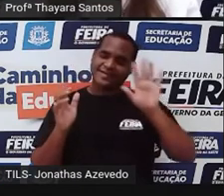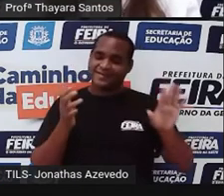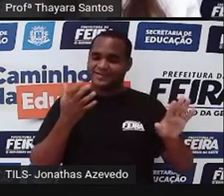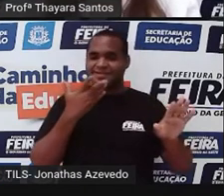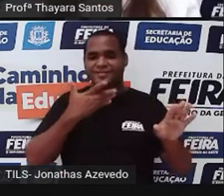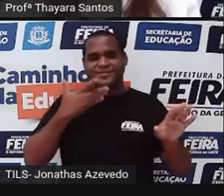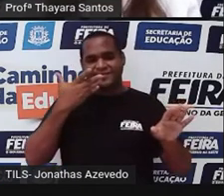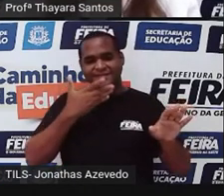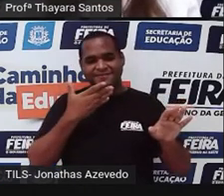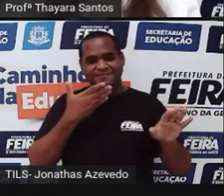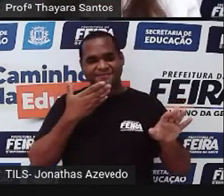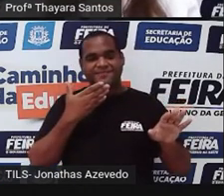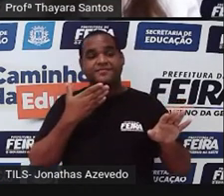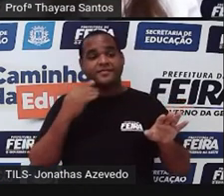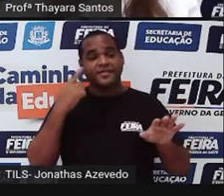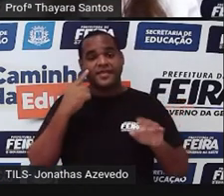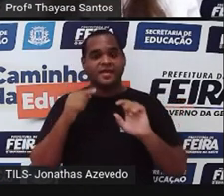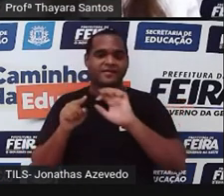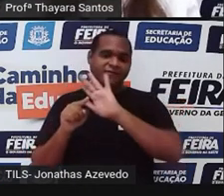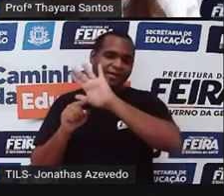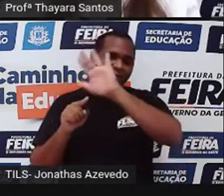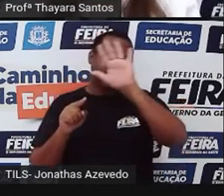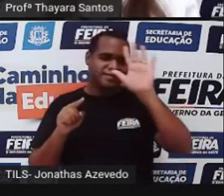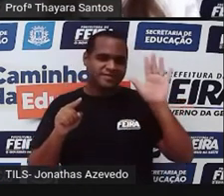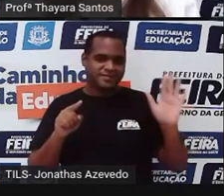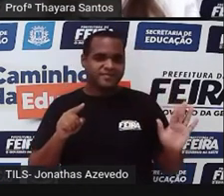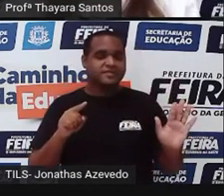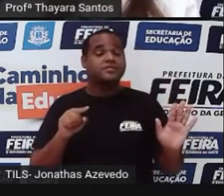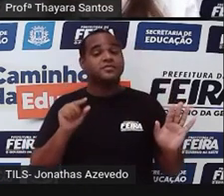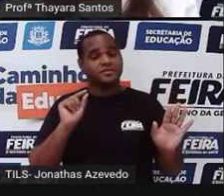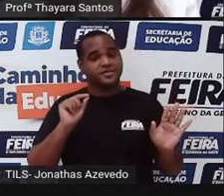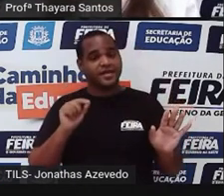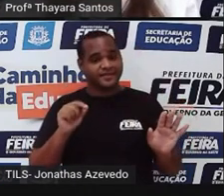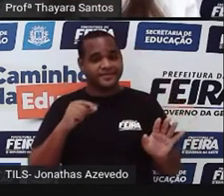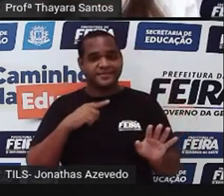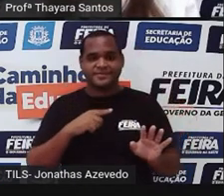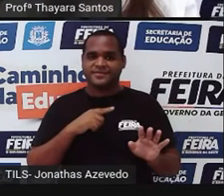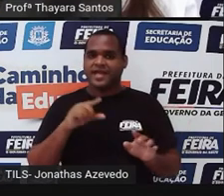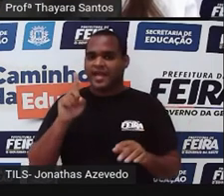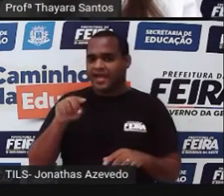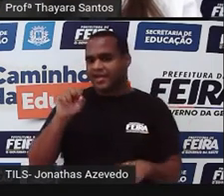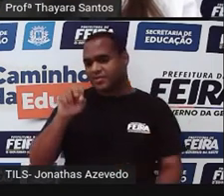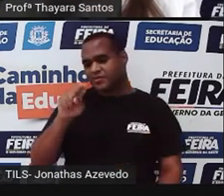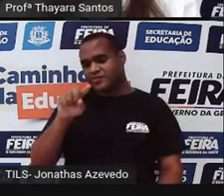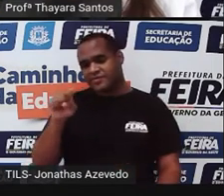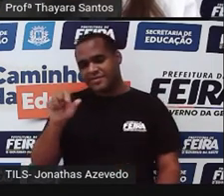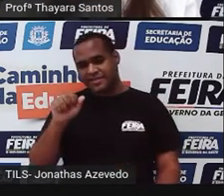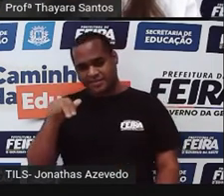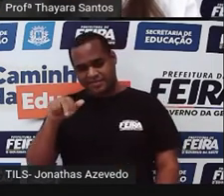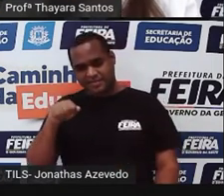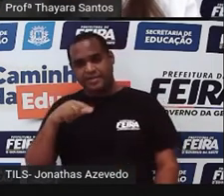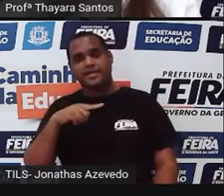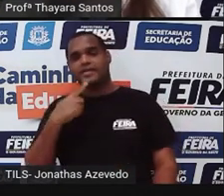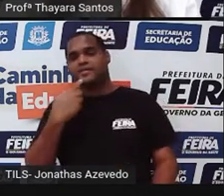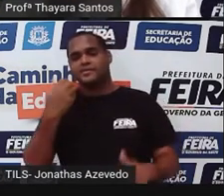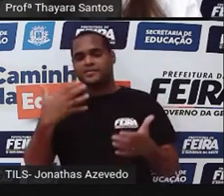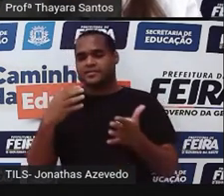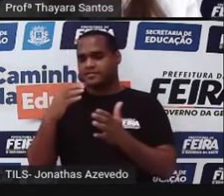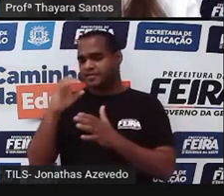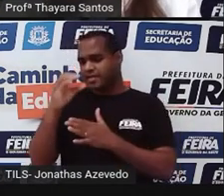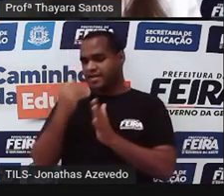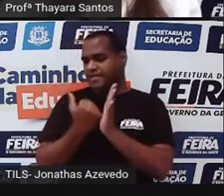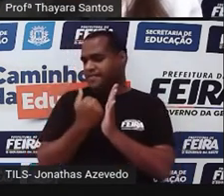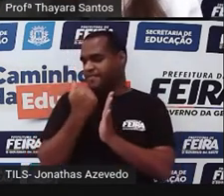lá procurar esse arco-íris de açúcar que a professora Suzana fez, a professora Suzana Santiago fez aqui para o Mais Ciência. E vocês vão